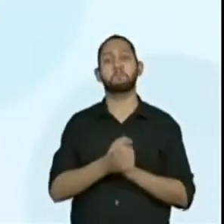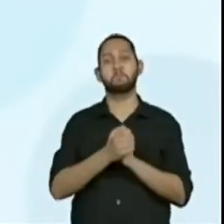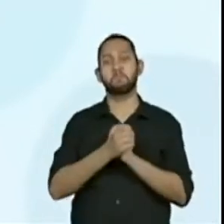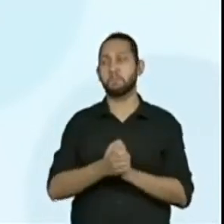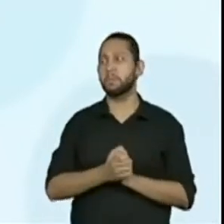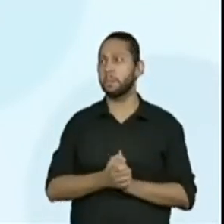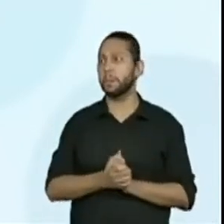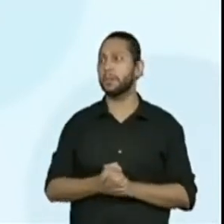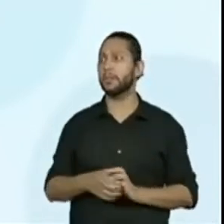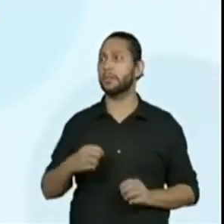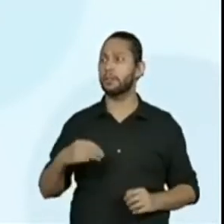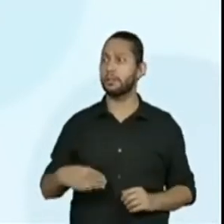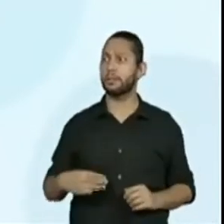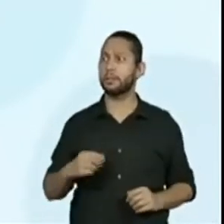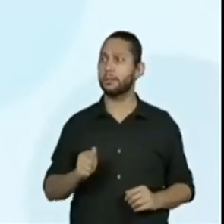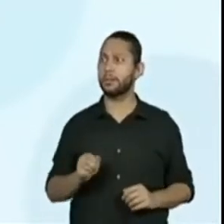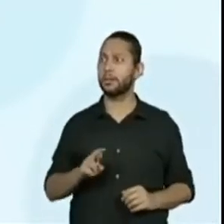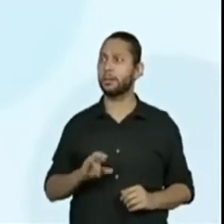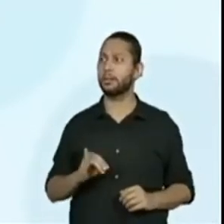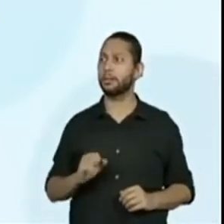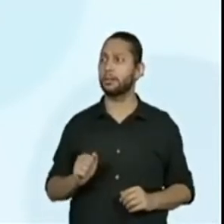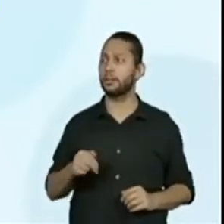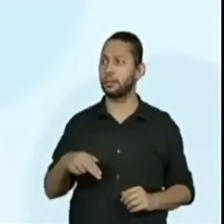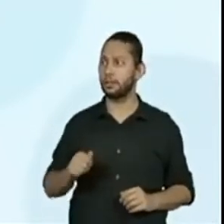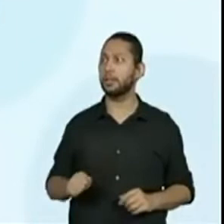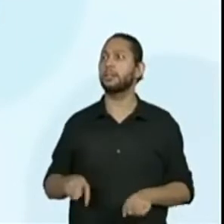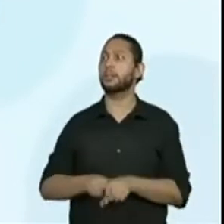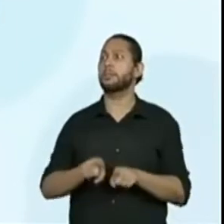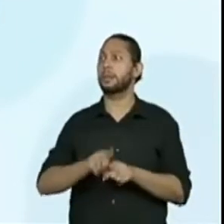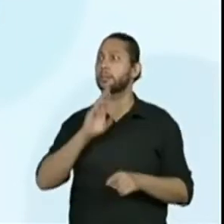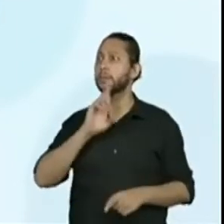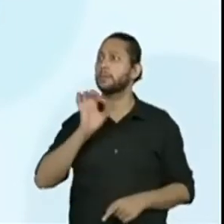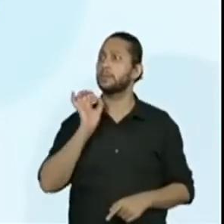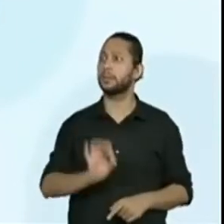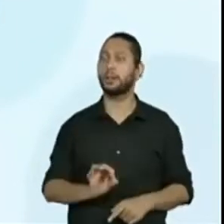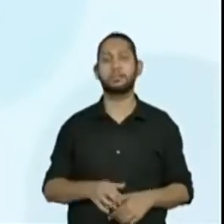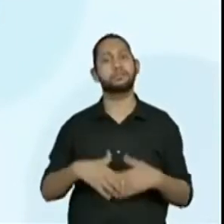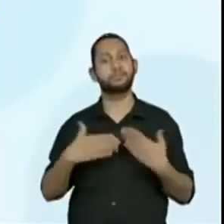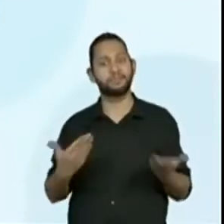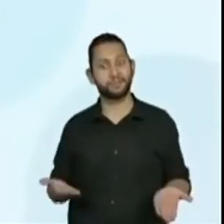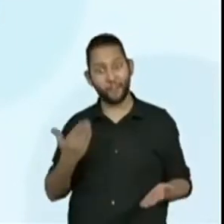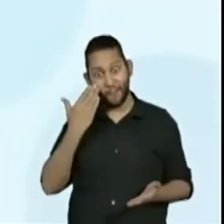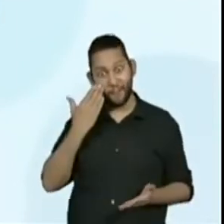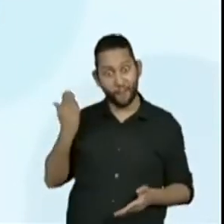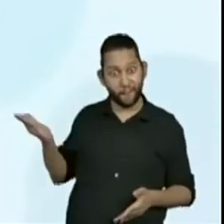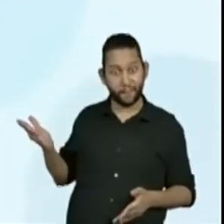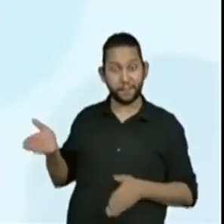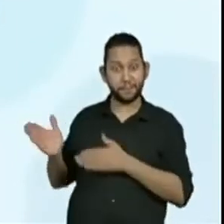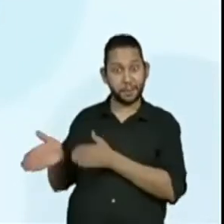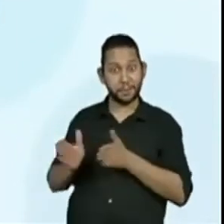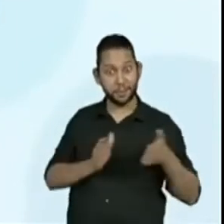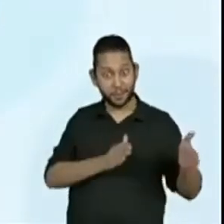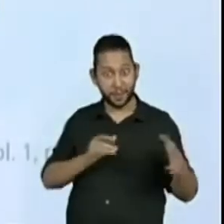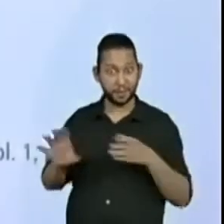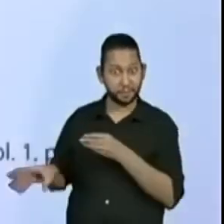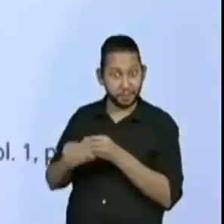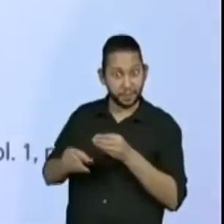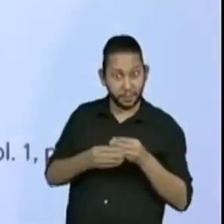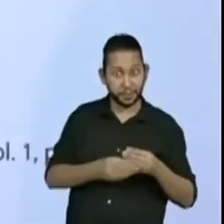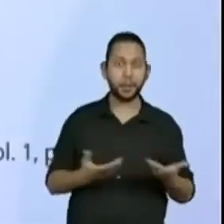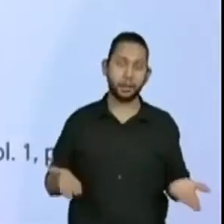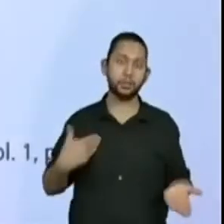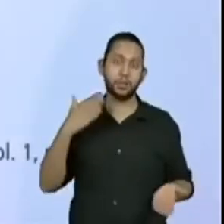a professora Renata falou que a Mariana também respondeu certinho. Então, aqui, seguindo essa regularidade, já que eu descobri,